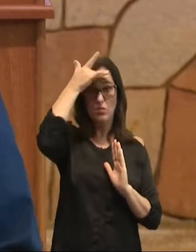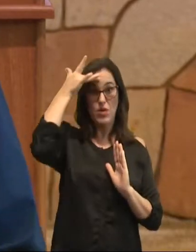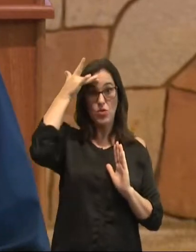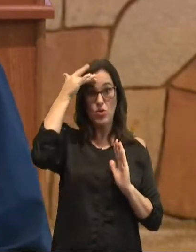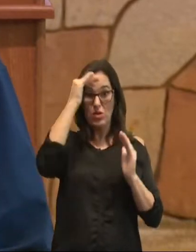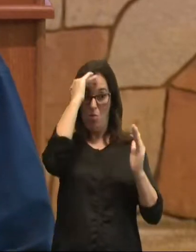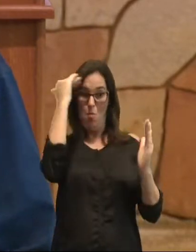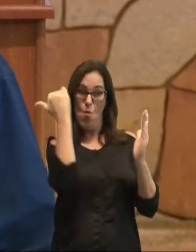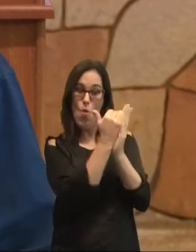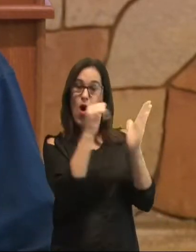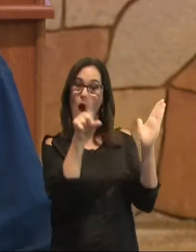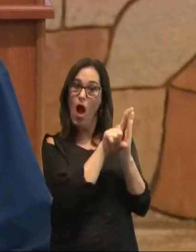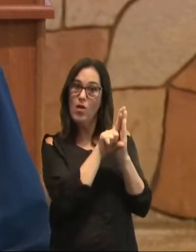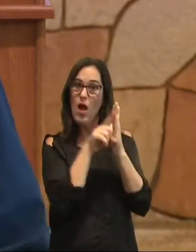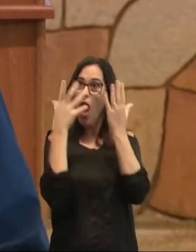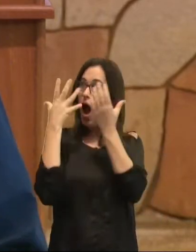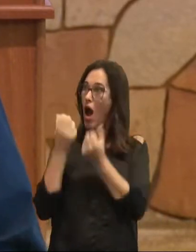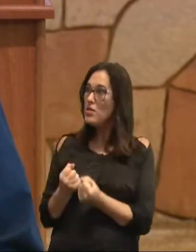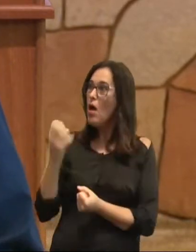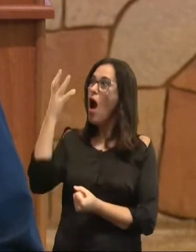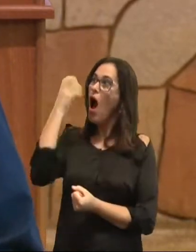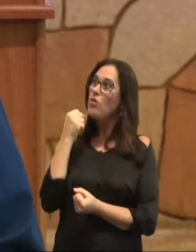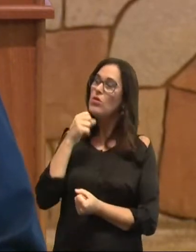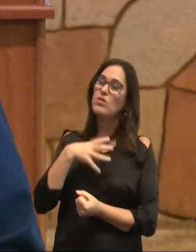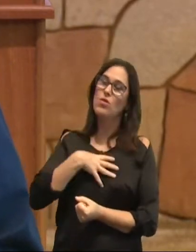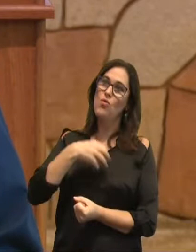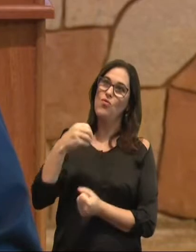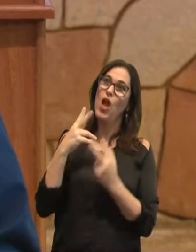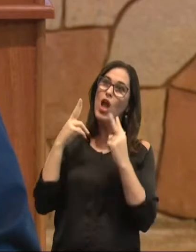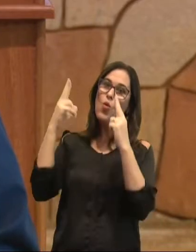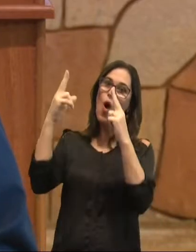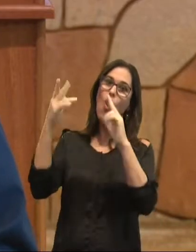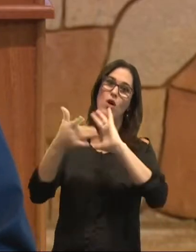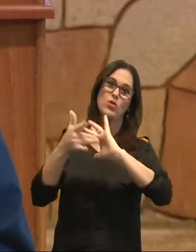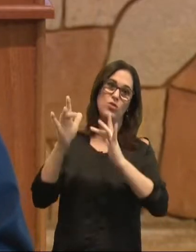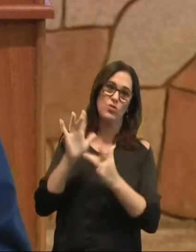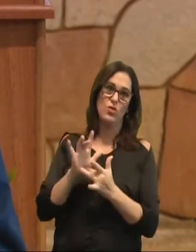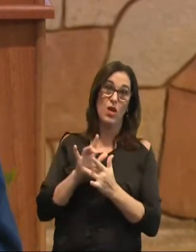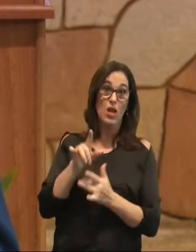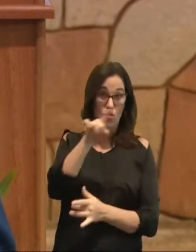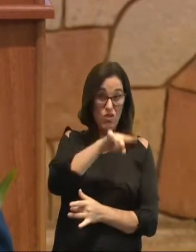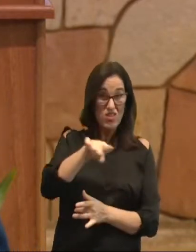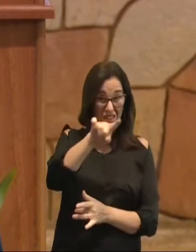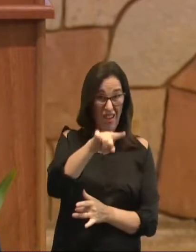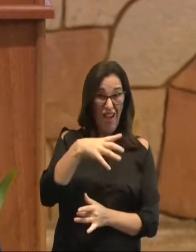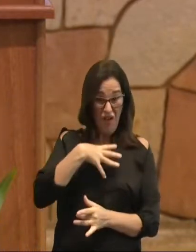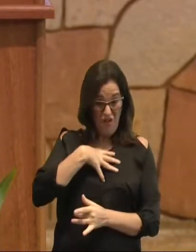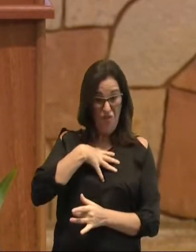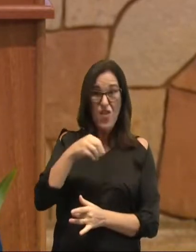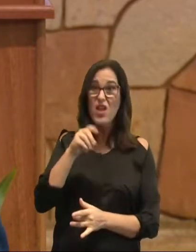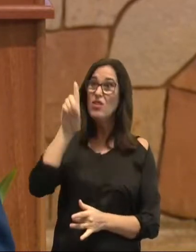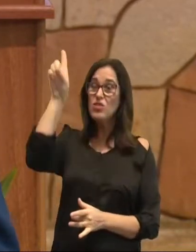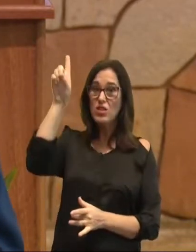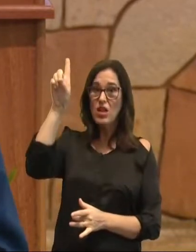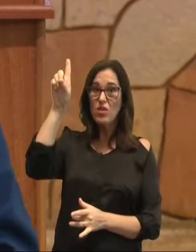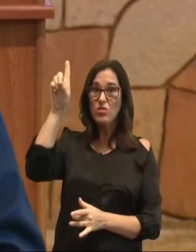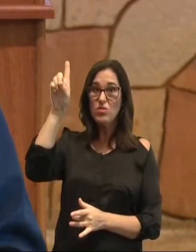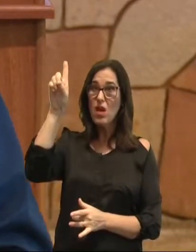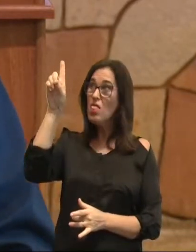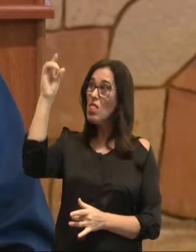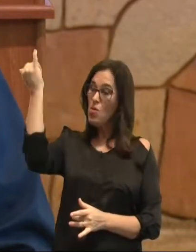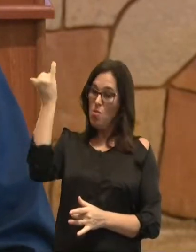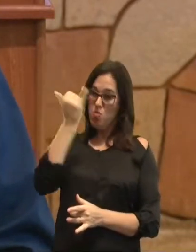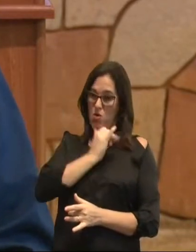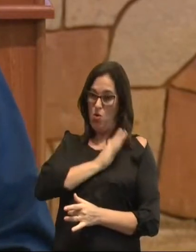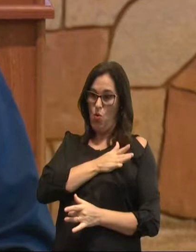a fim de que recebêssemos a adoção de filhos. E porque vós sois filhos, enviou Deus ao nosso coração